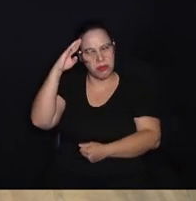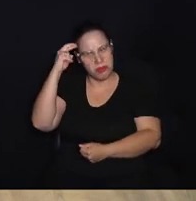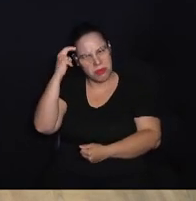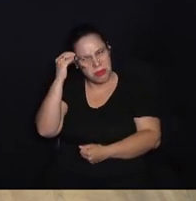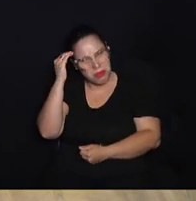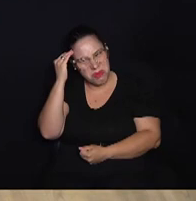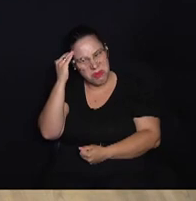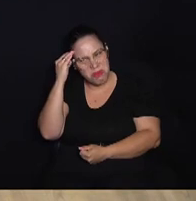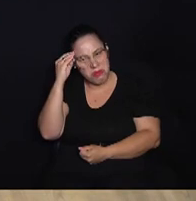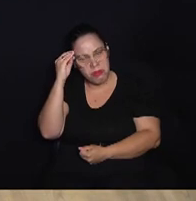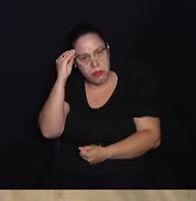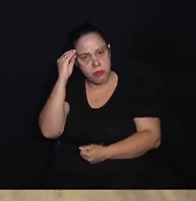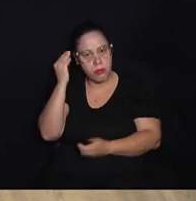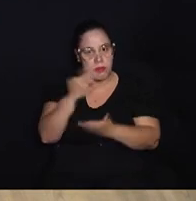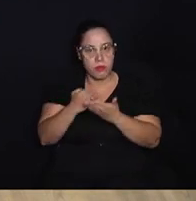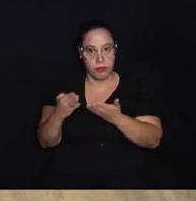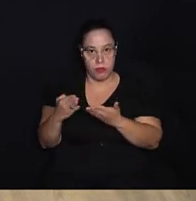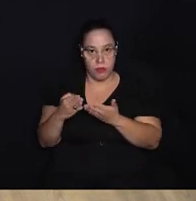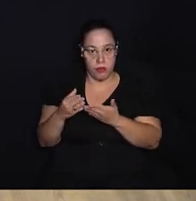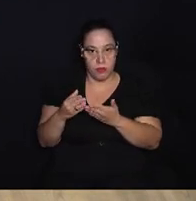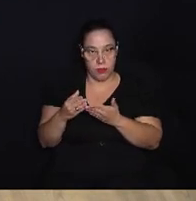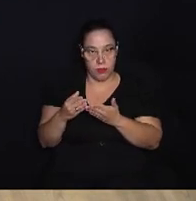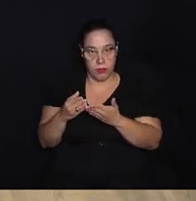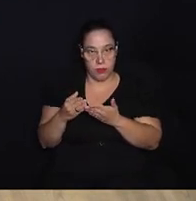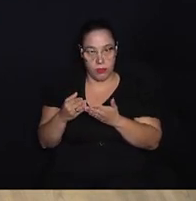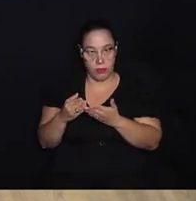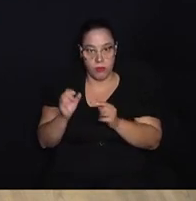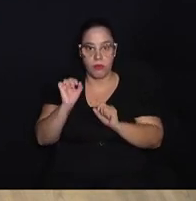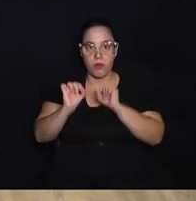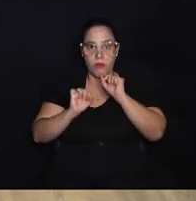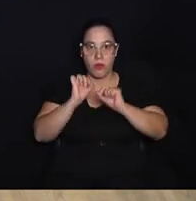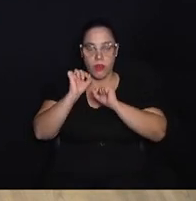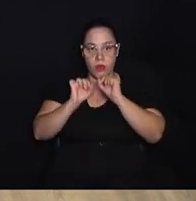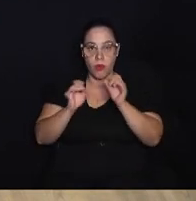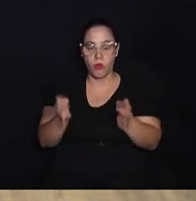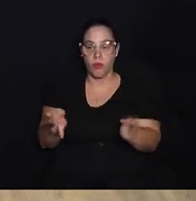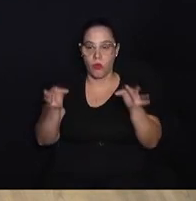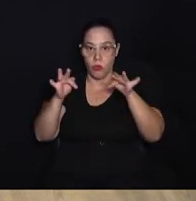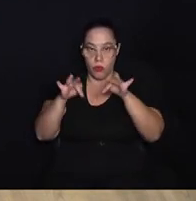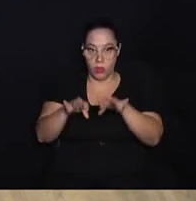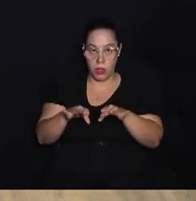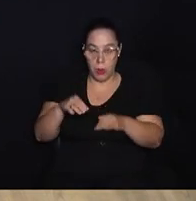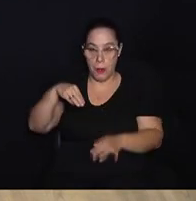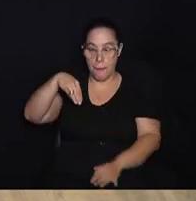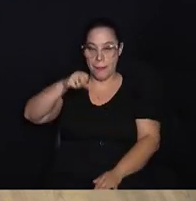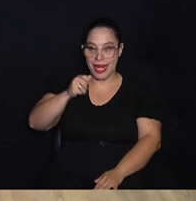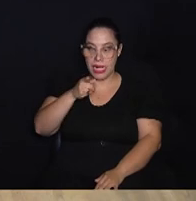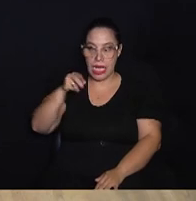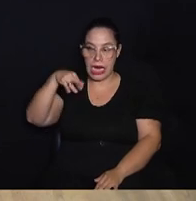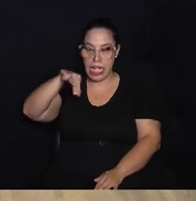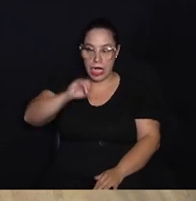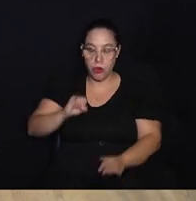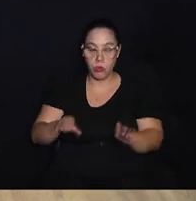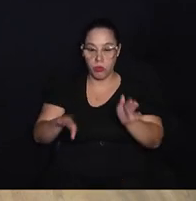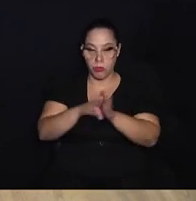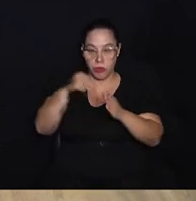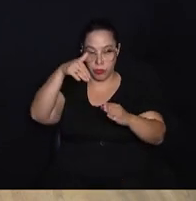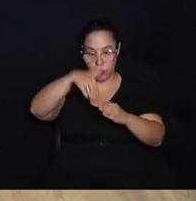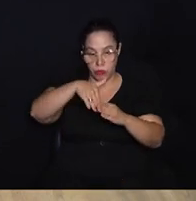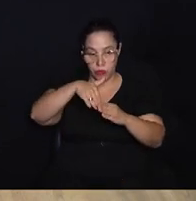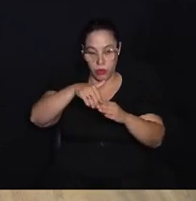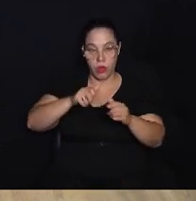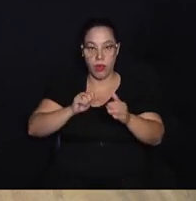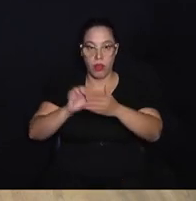lá, olha, a gente teve uma última questão, que foi a finalização do mezanino do lado de dentro. E a